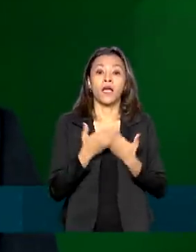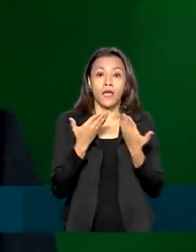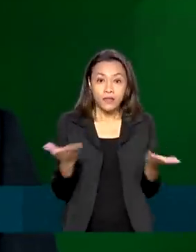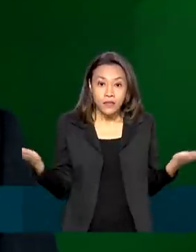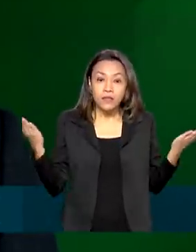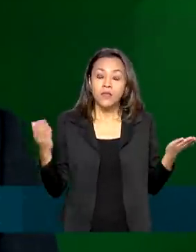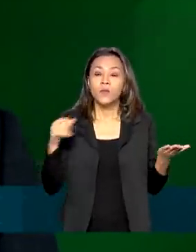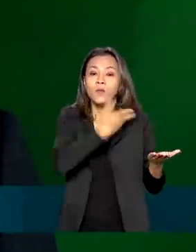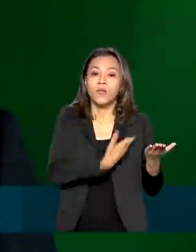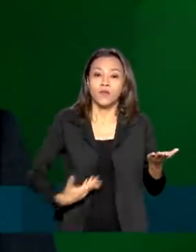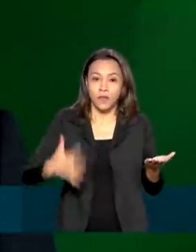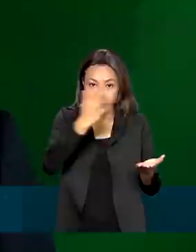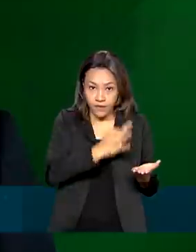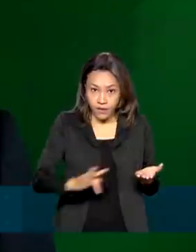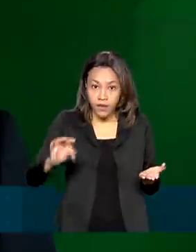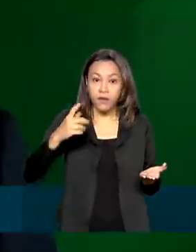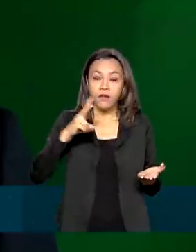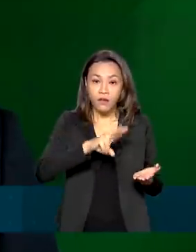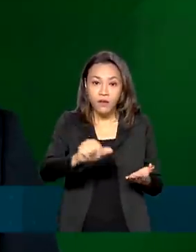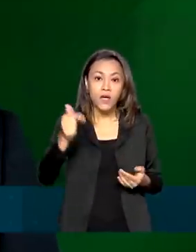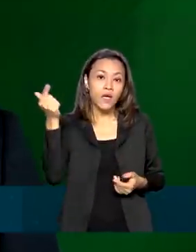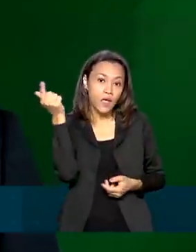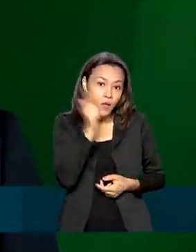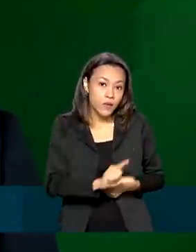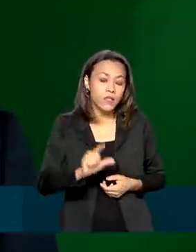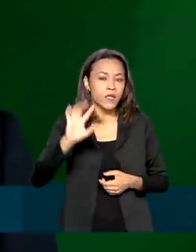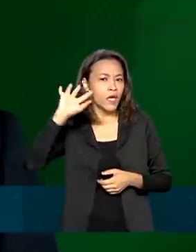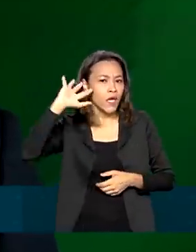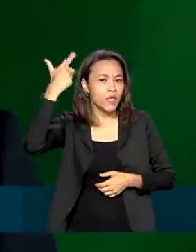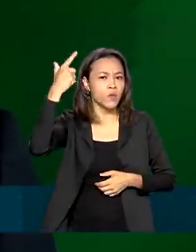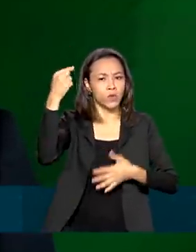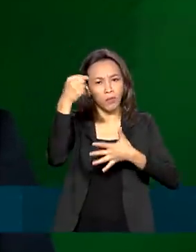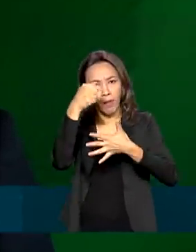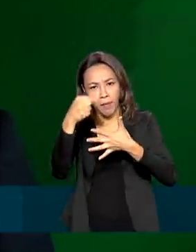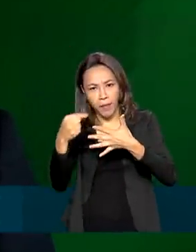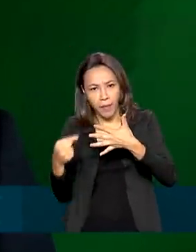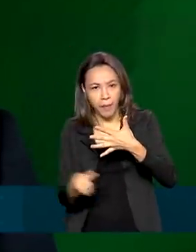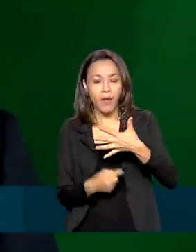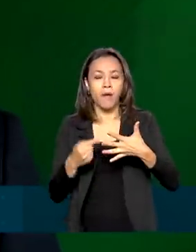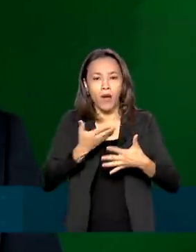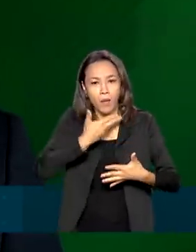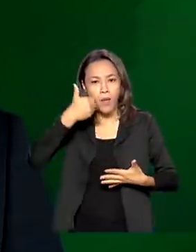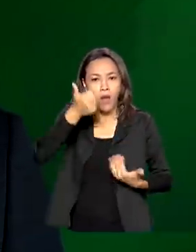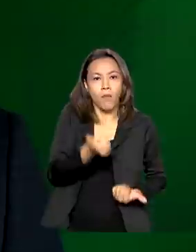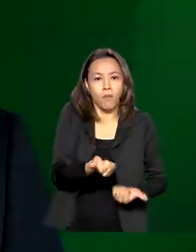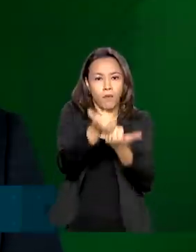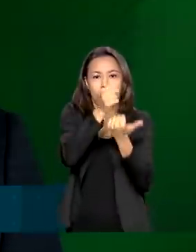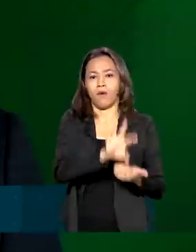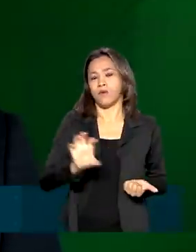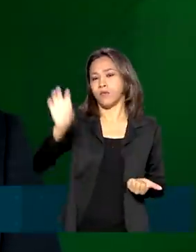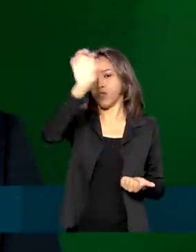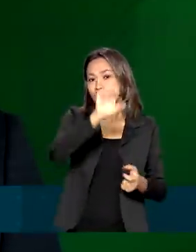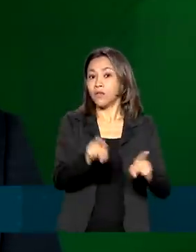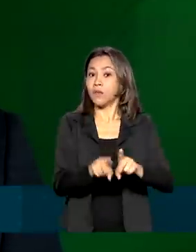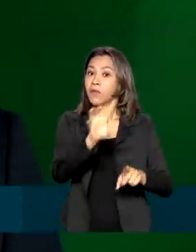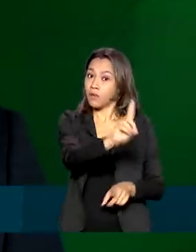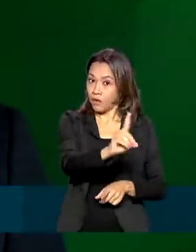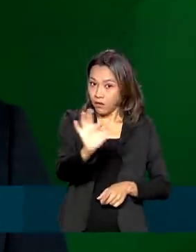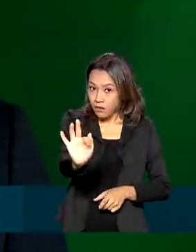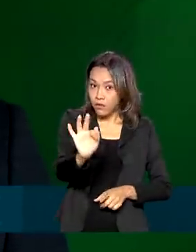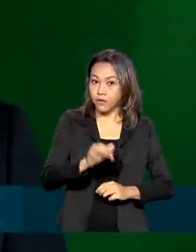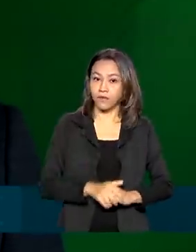propiciar soluções customizadas para dar maior eficácia ao apoio aos estados e ao Distrito Federal.